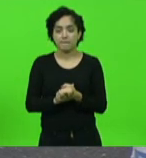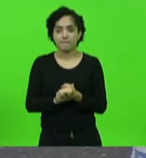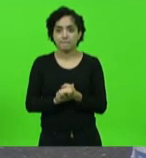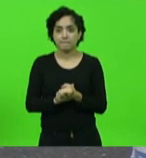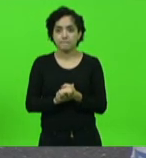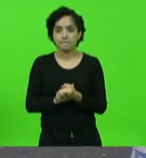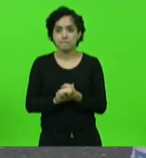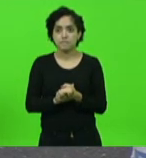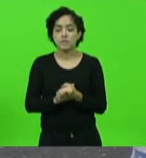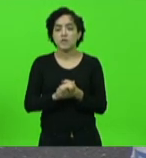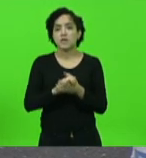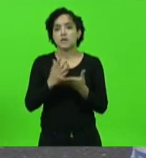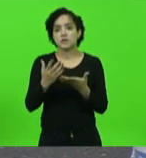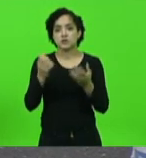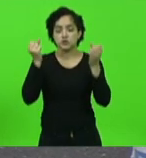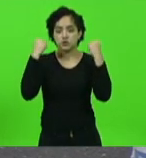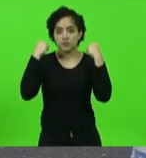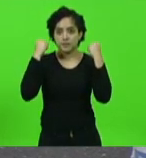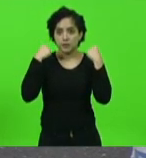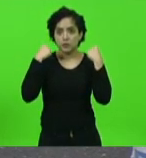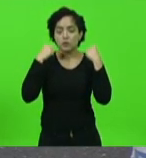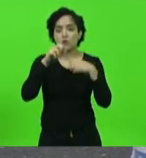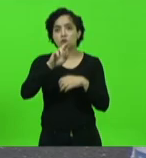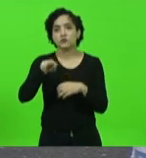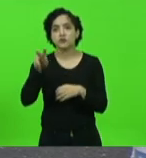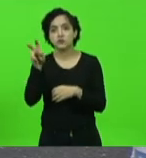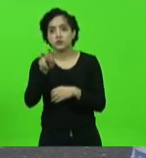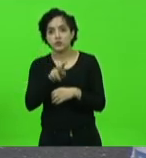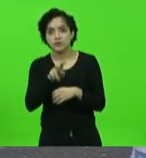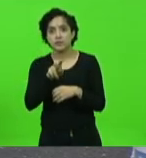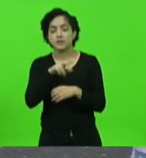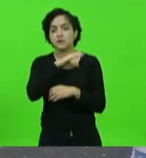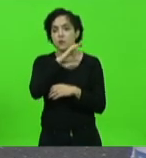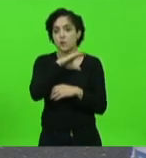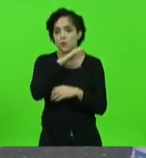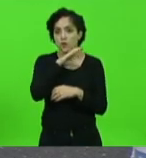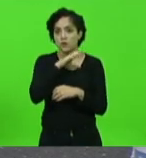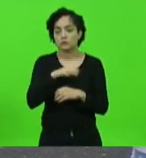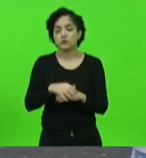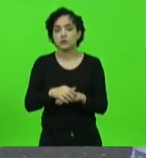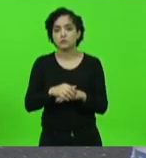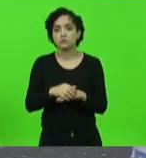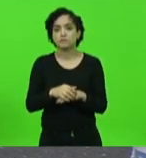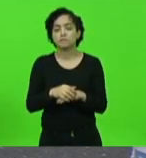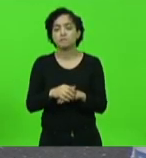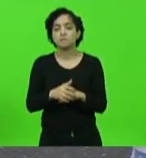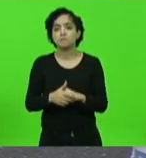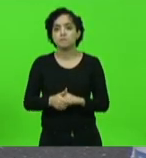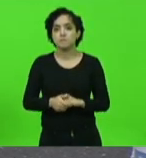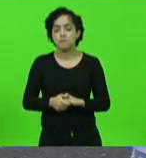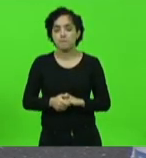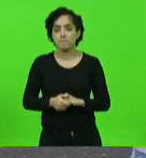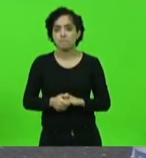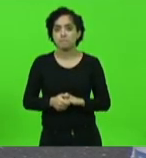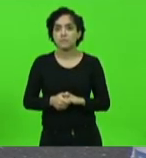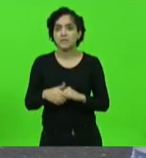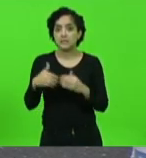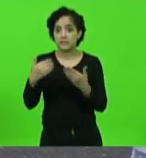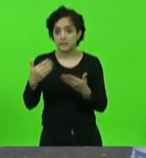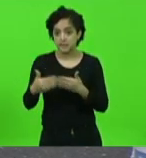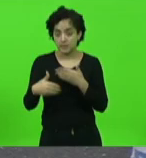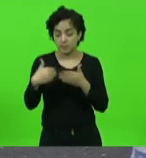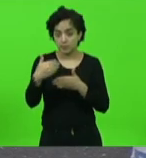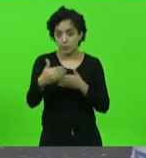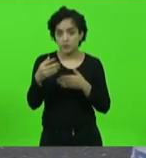Chapecó Chancherê Concórdia e depois em seguida